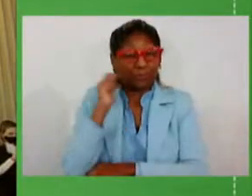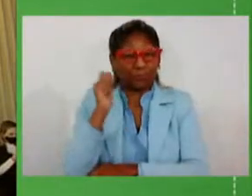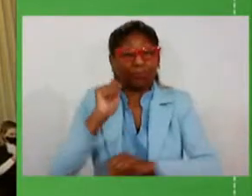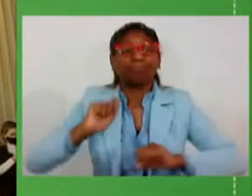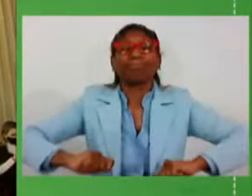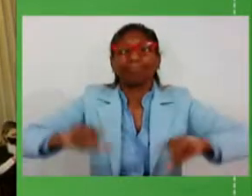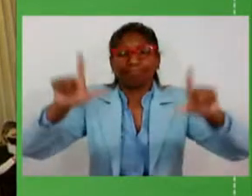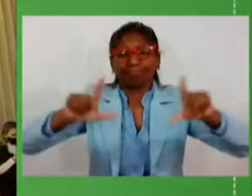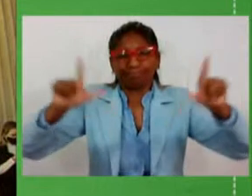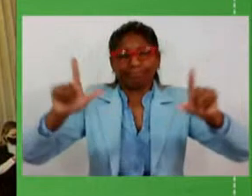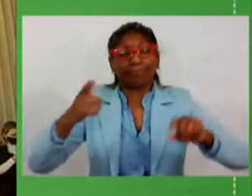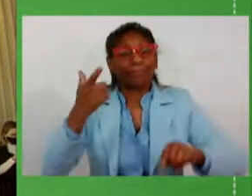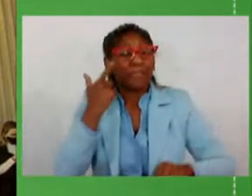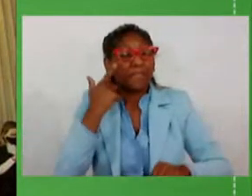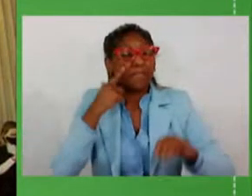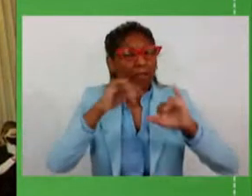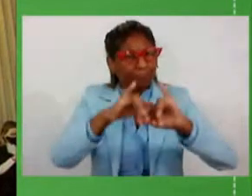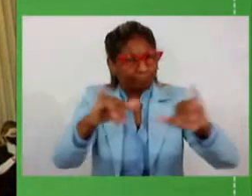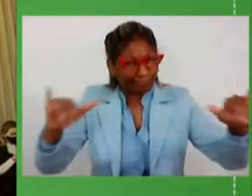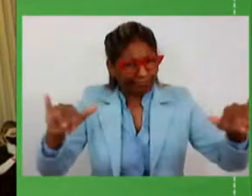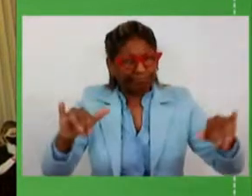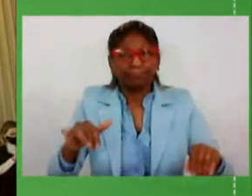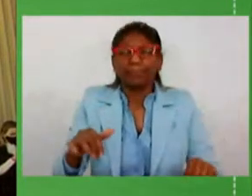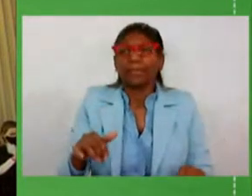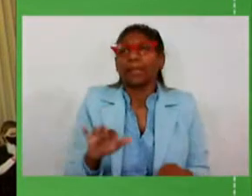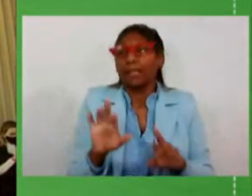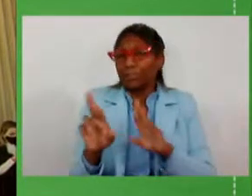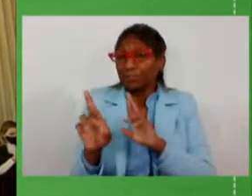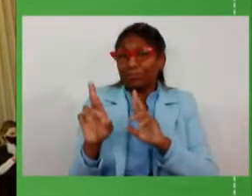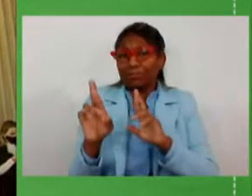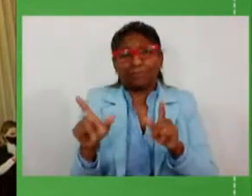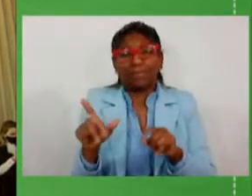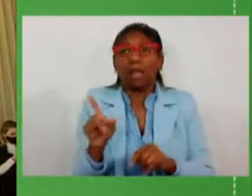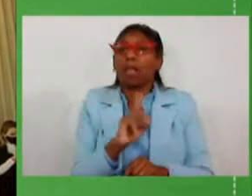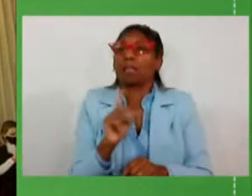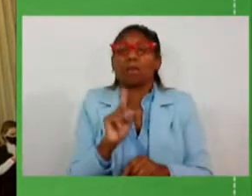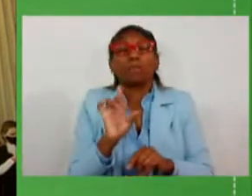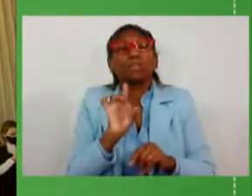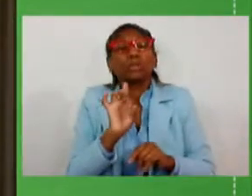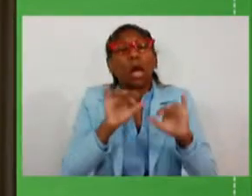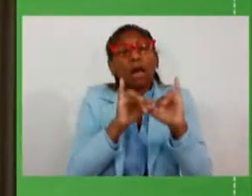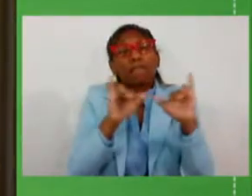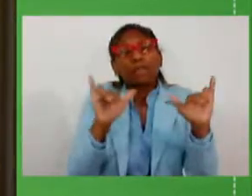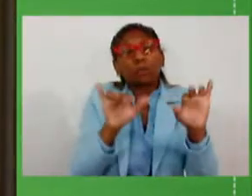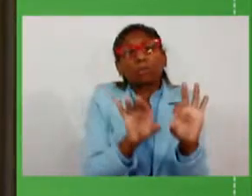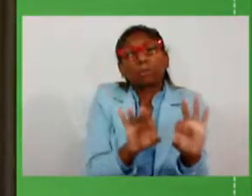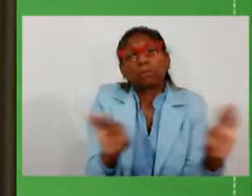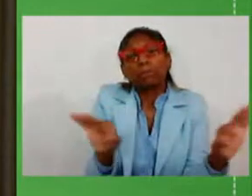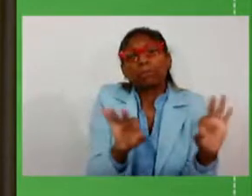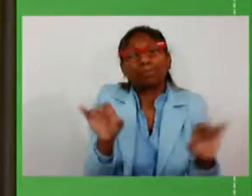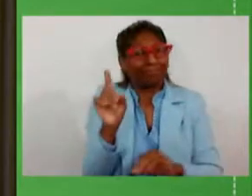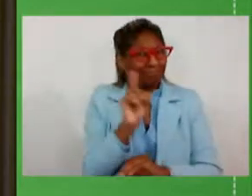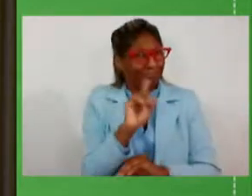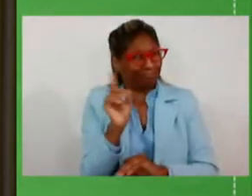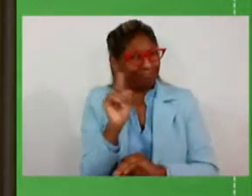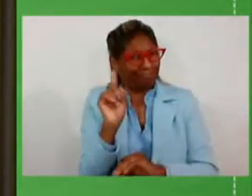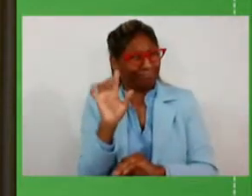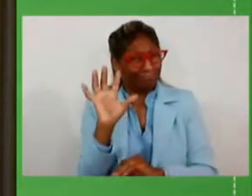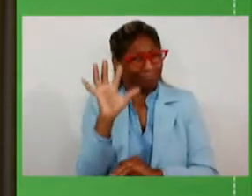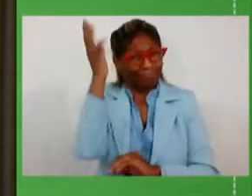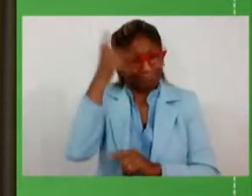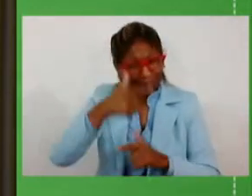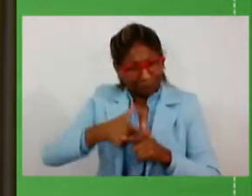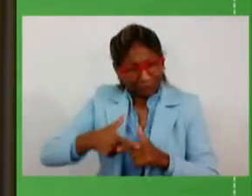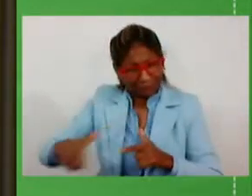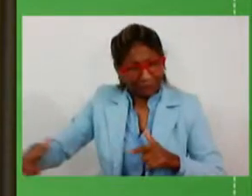nós vamos anunciar aqui não é consequência de nenhuma medida isolada, importante ser dito, porque a solução para o Rio Grande do Sul não vem a